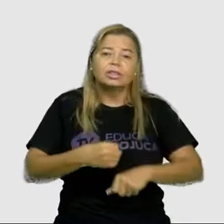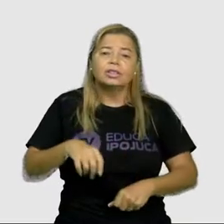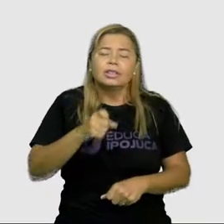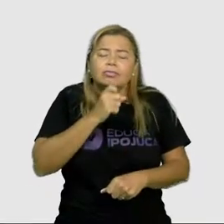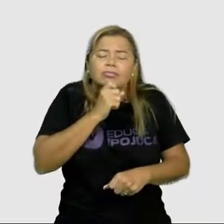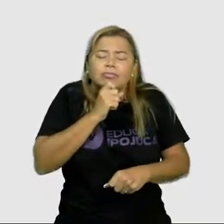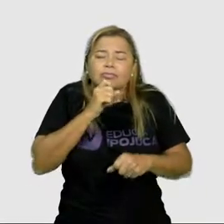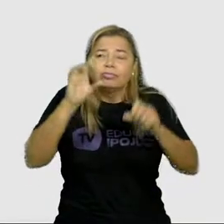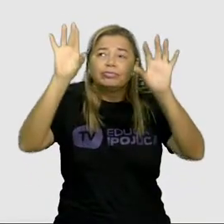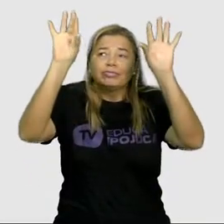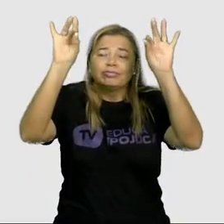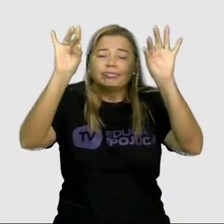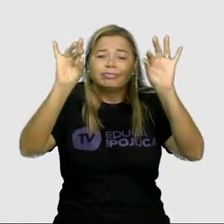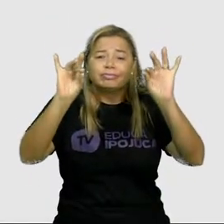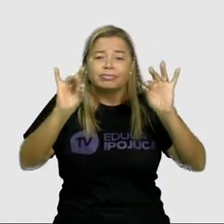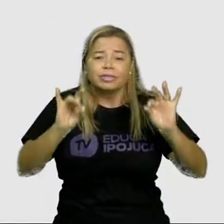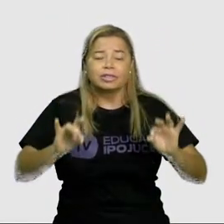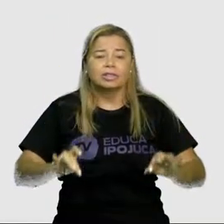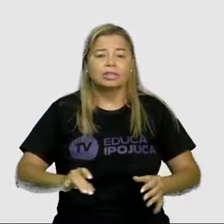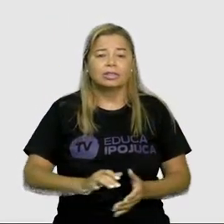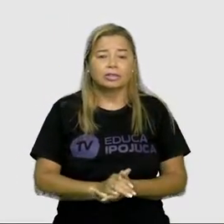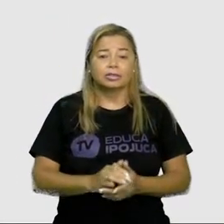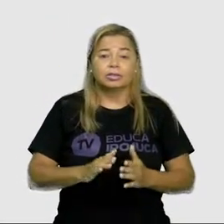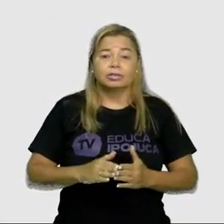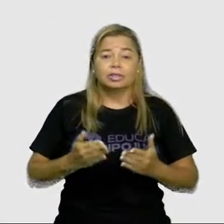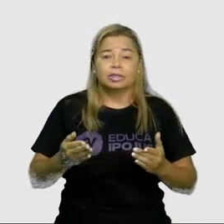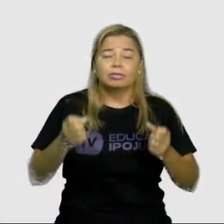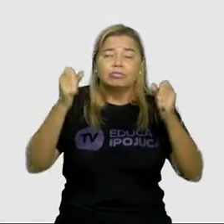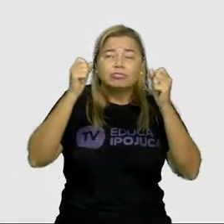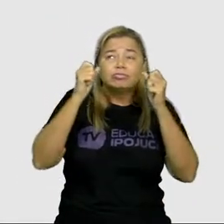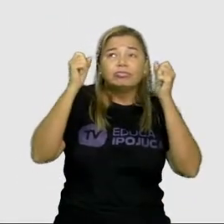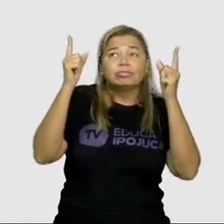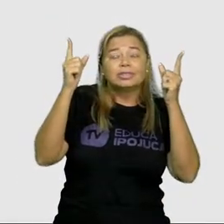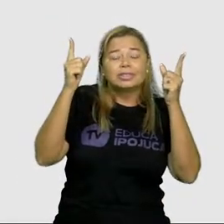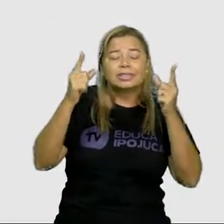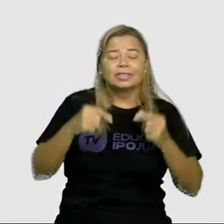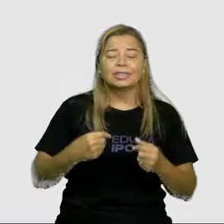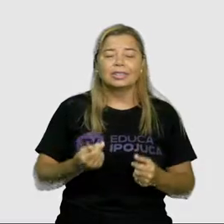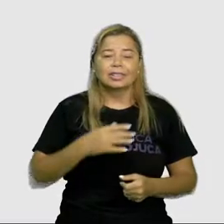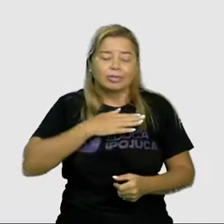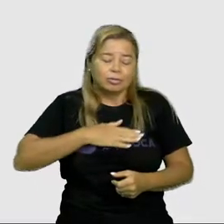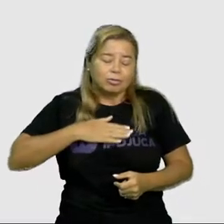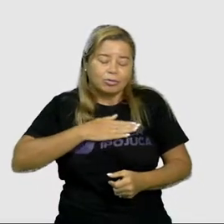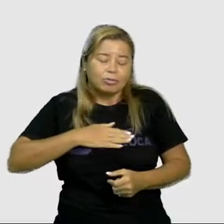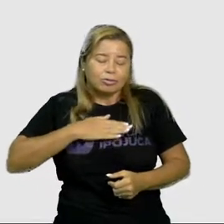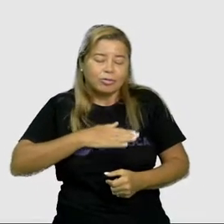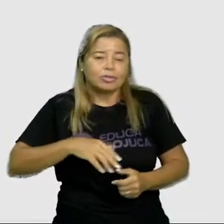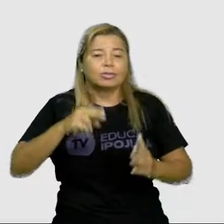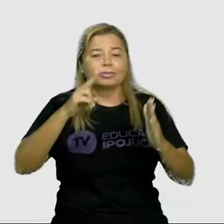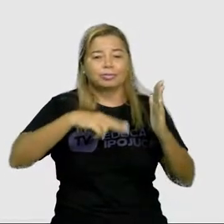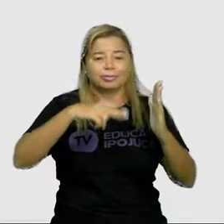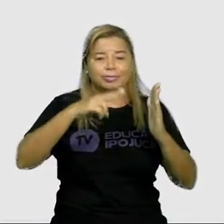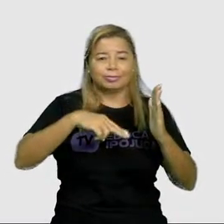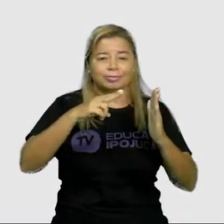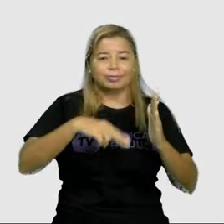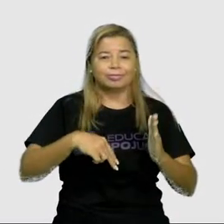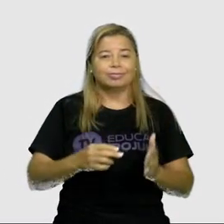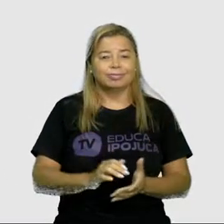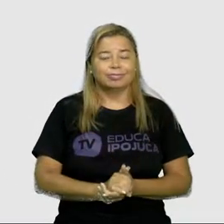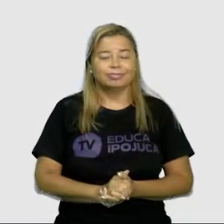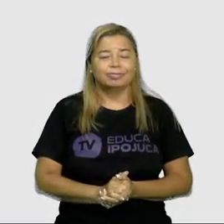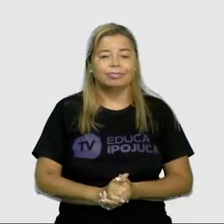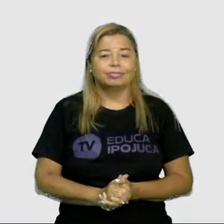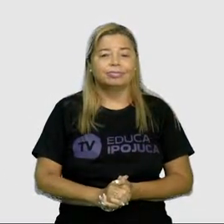despertar para o prazer de ler e eu espero que depois dessa historinha vocês leiam todos os dias uma história